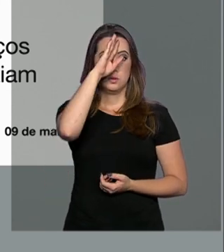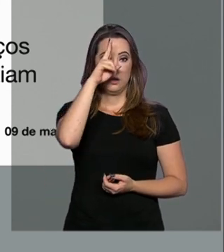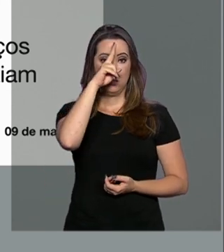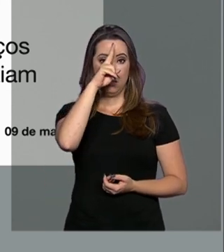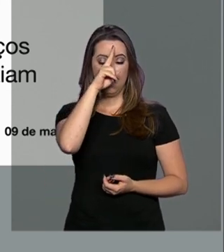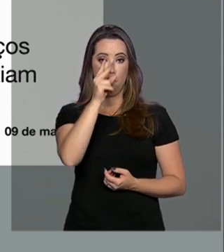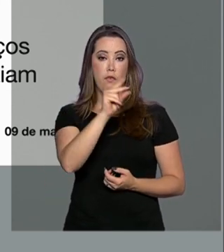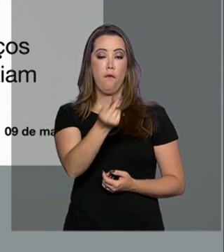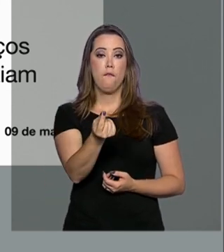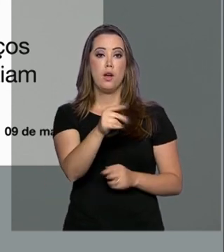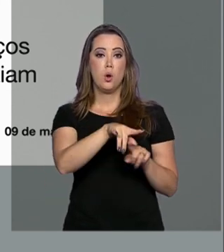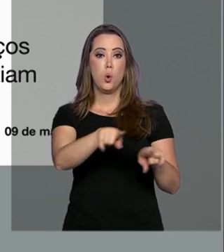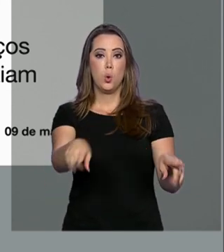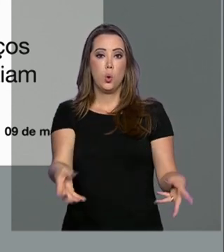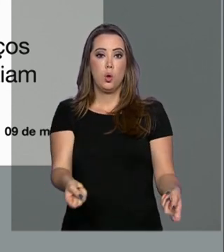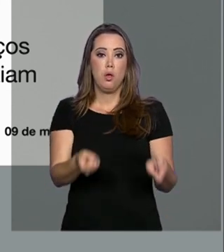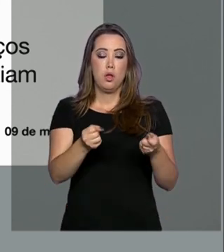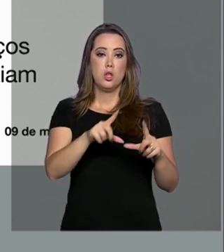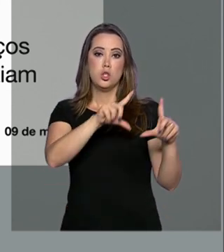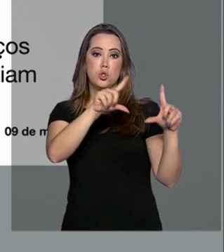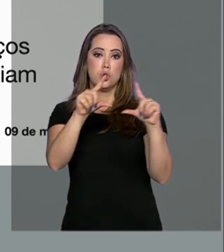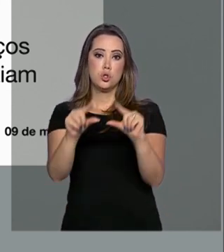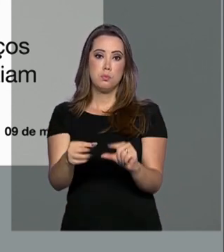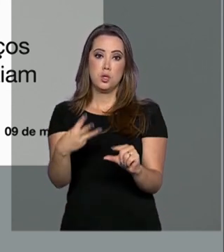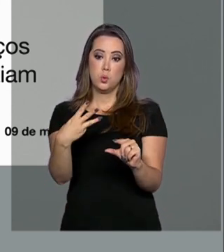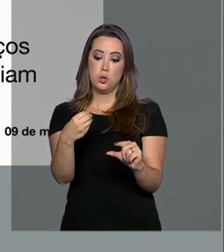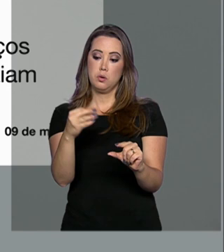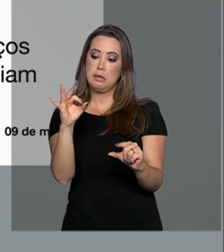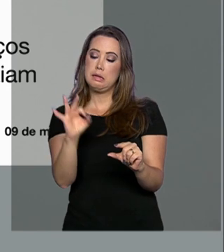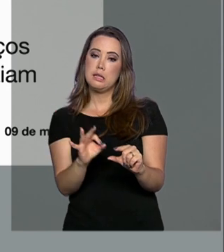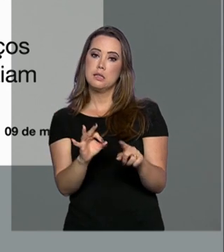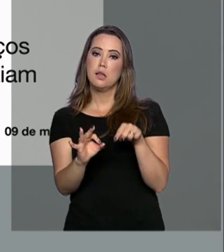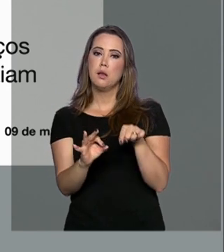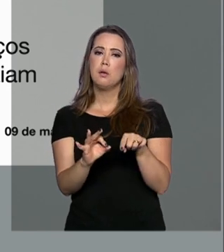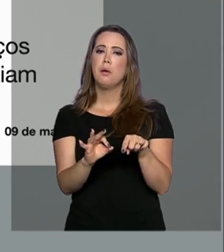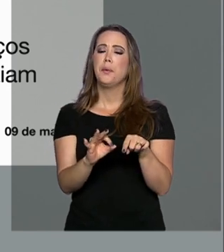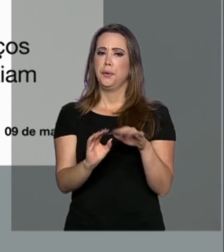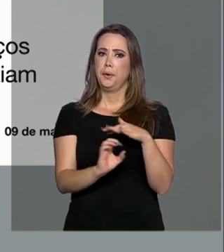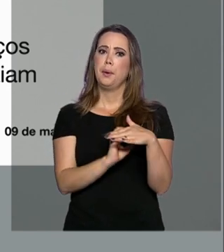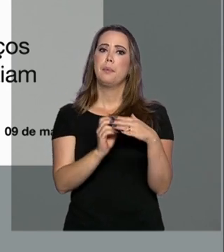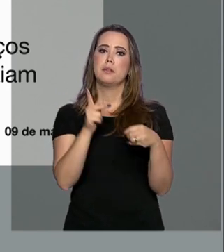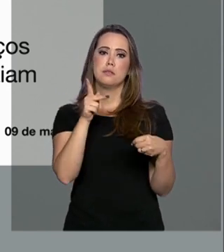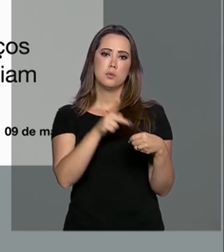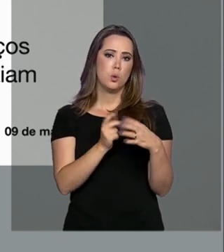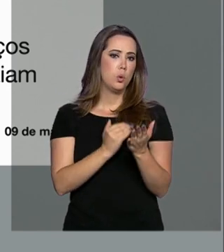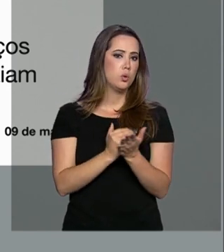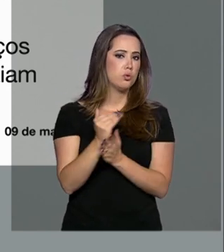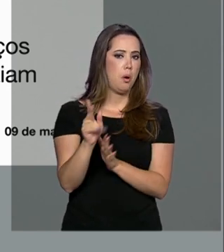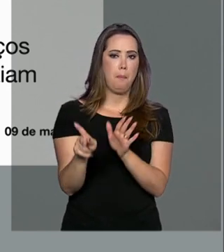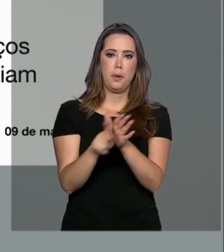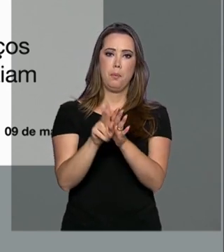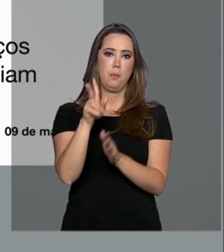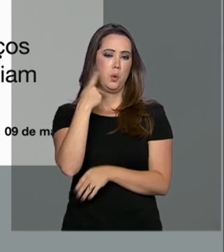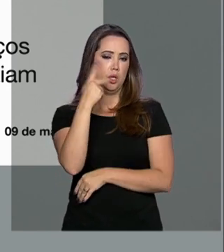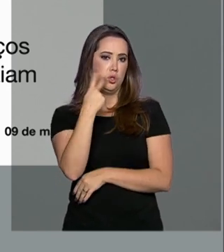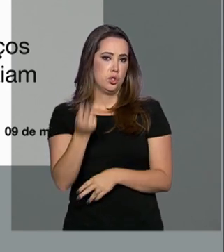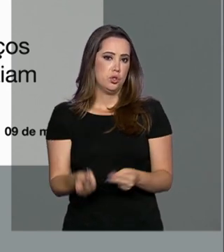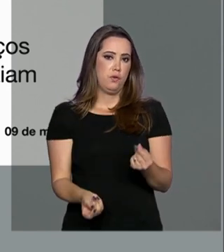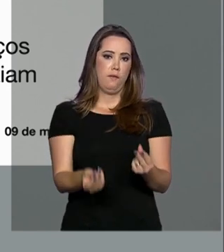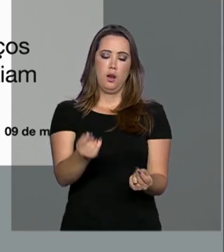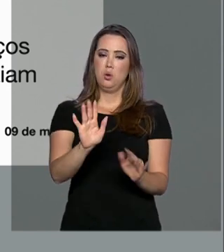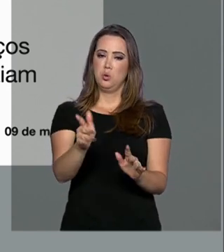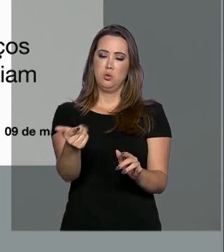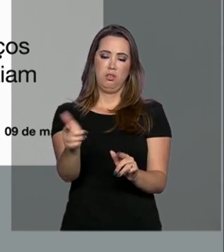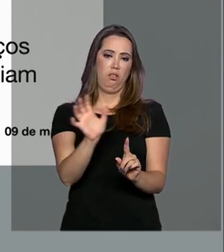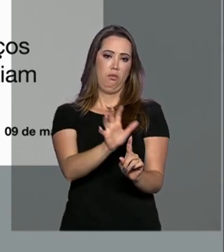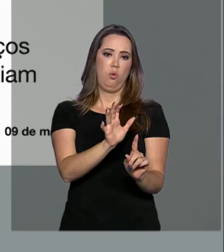petróleo caiu em média 30%. Segundo o presidente, a Petrobras continuará mantendo sua política de preços sem